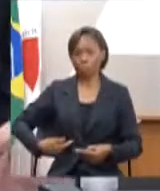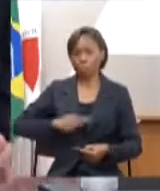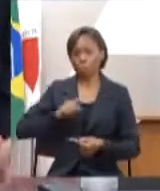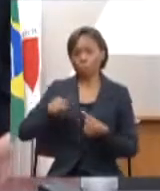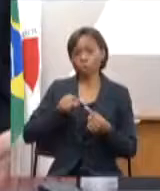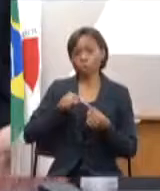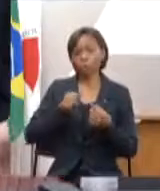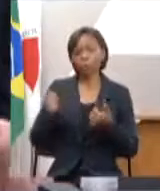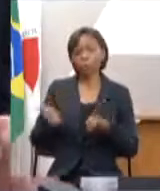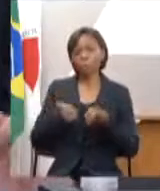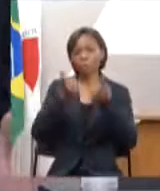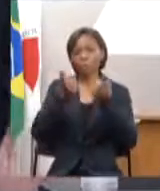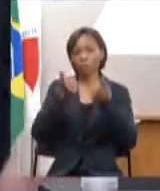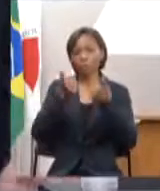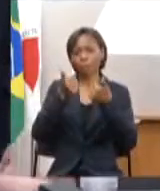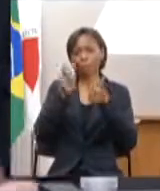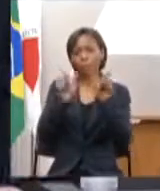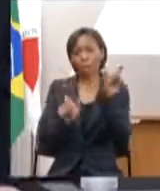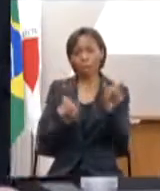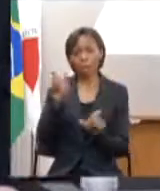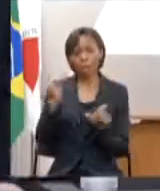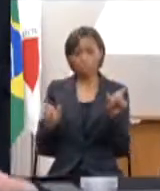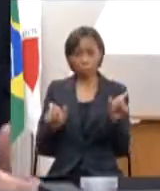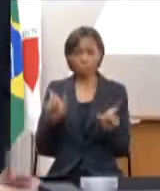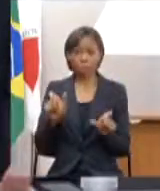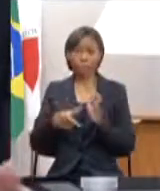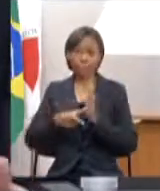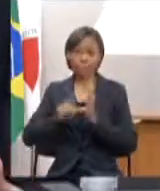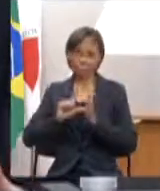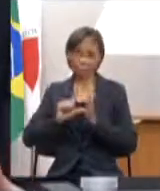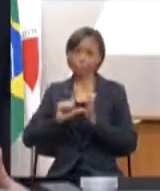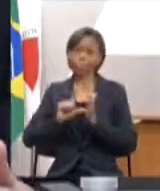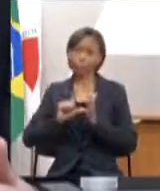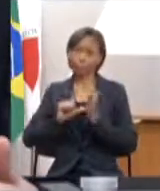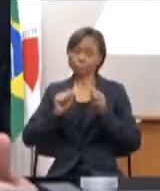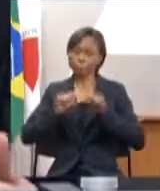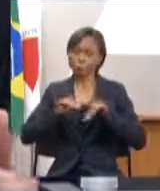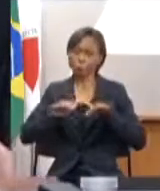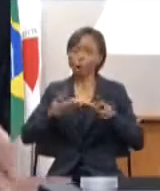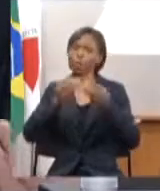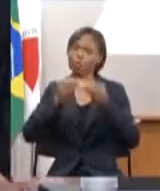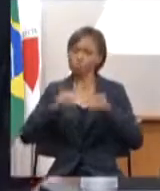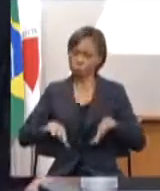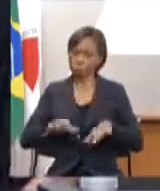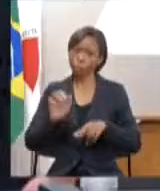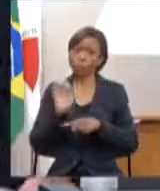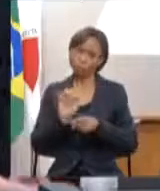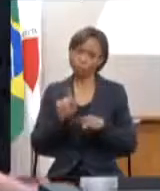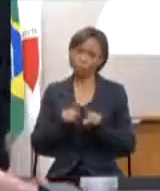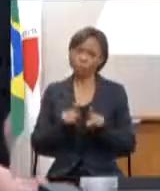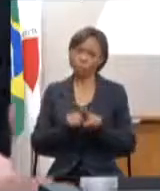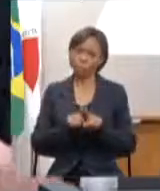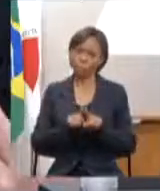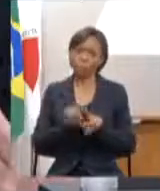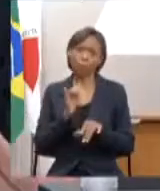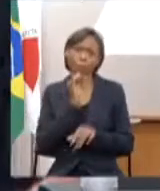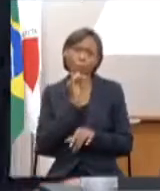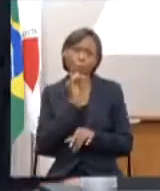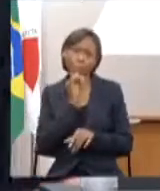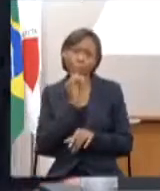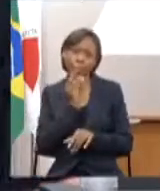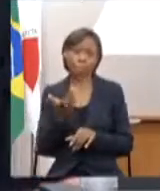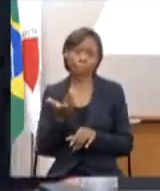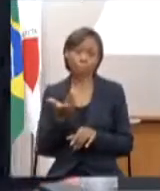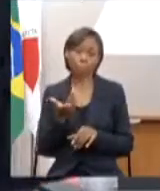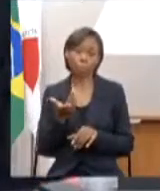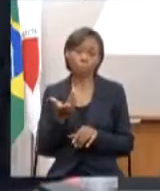da comunidade atingida e do Estado poderia citar por exemplo universalização do